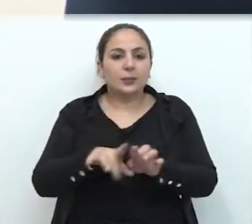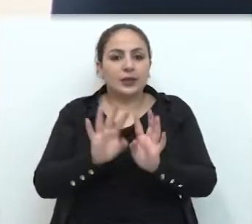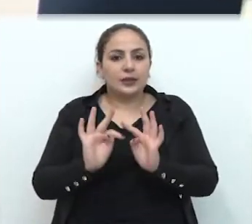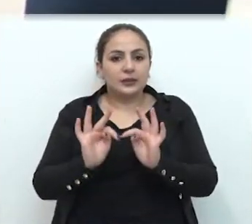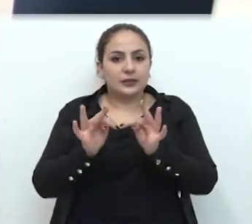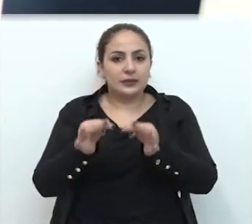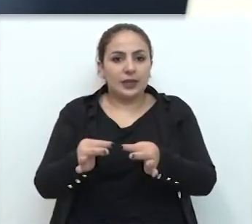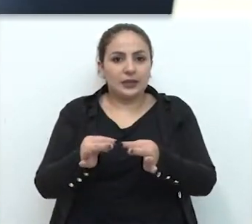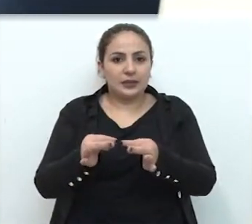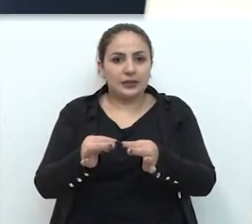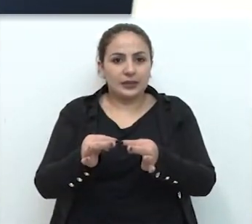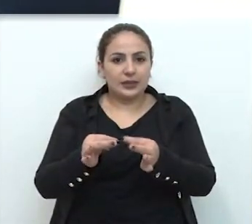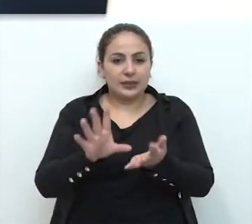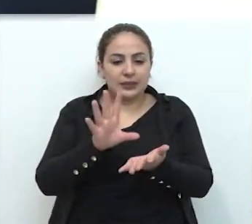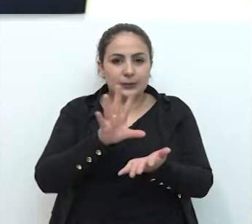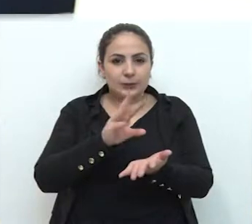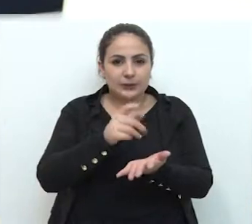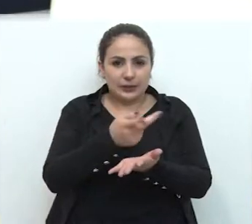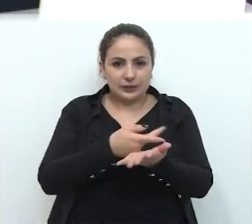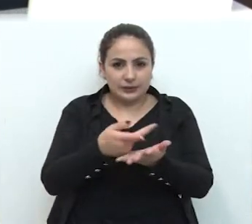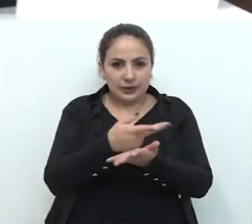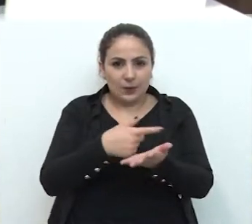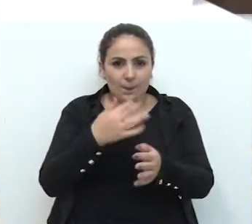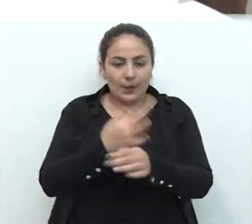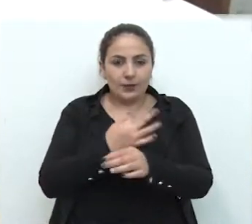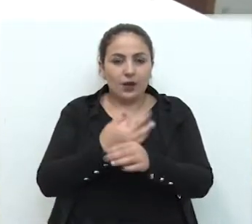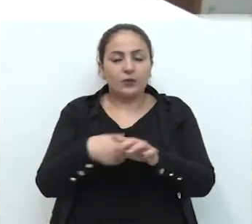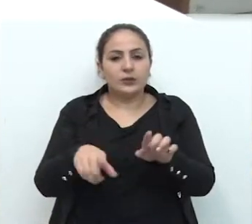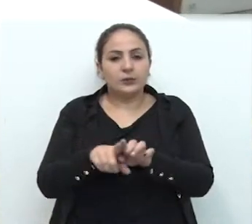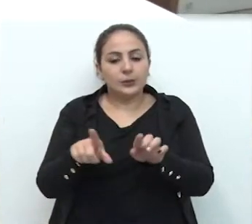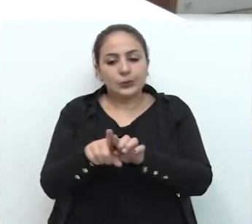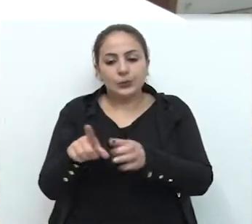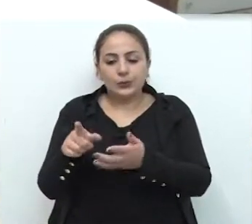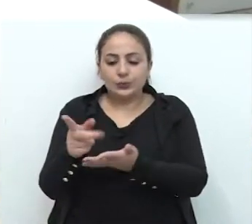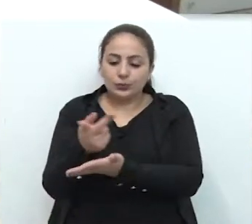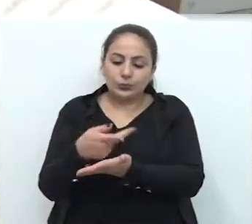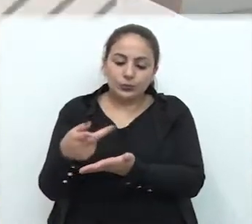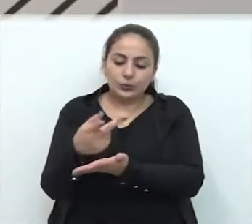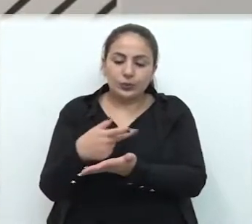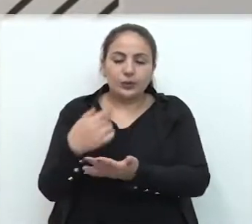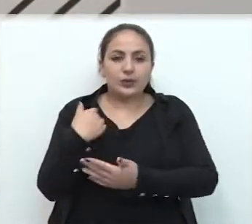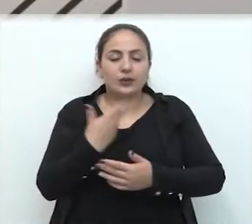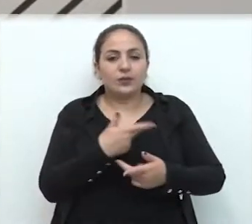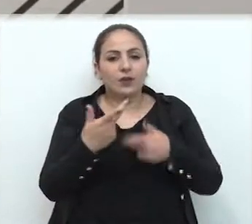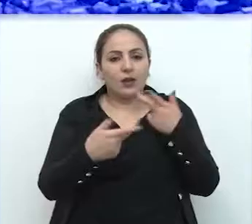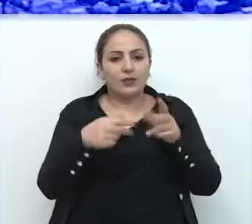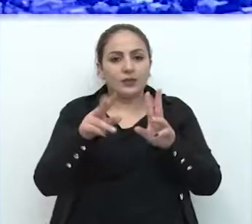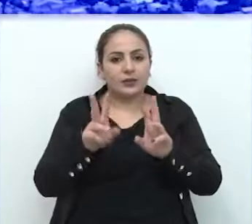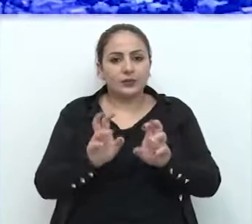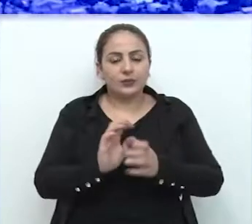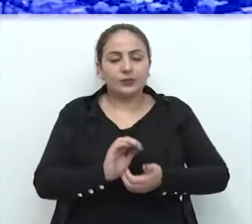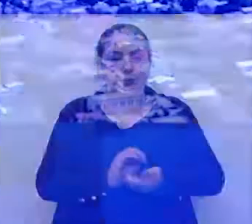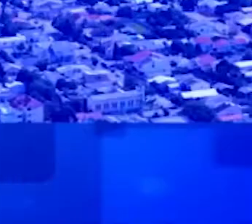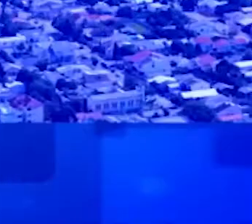técnica de gravura e metal, serigrafia, isso que o pessoal vai ver aqui, eles trataram essa questão.